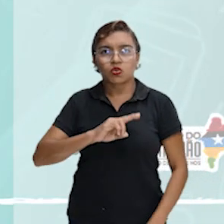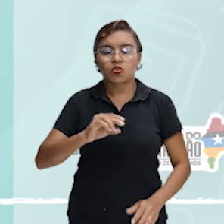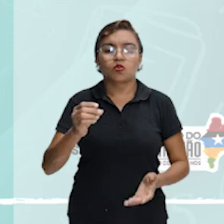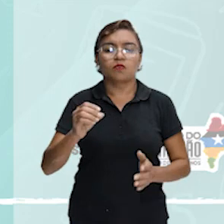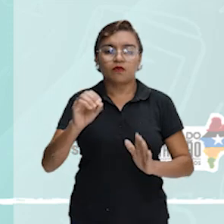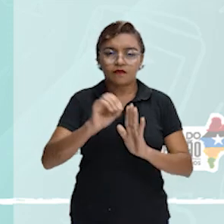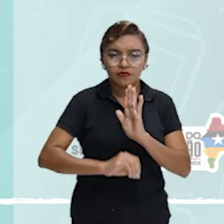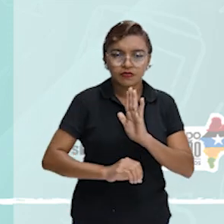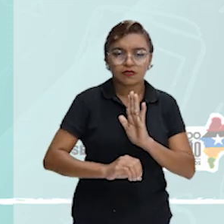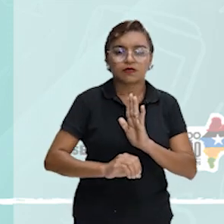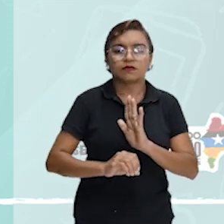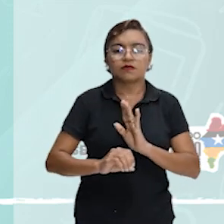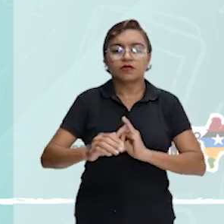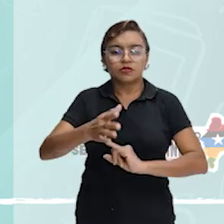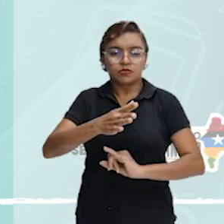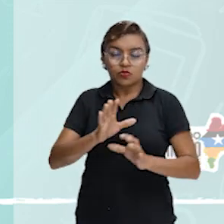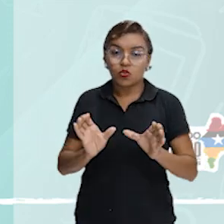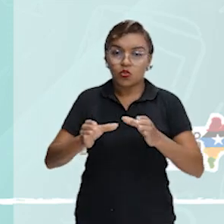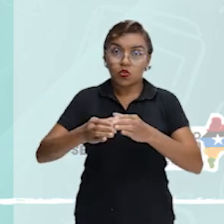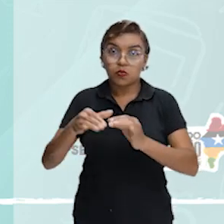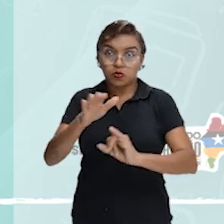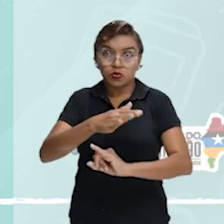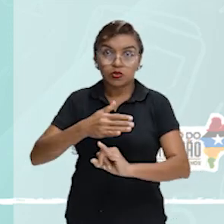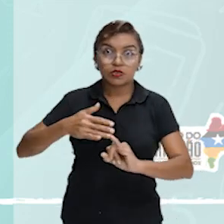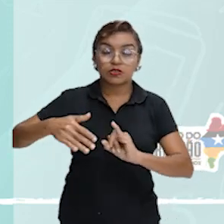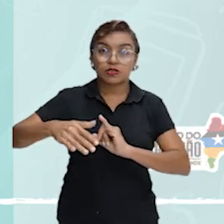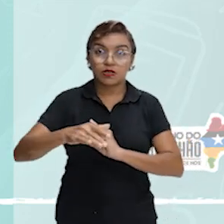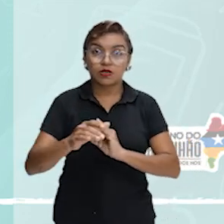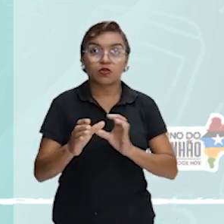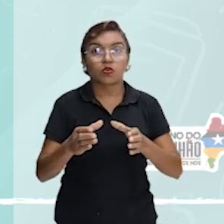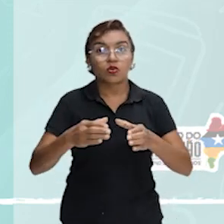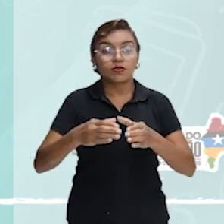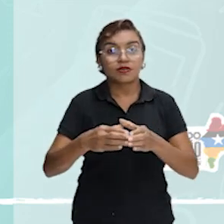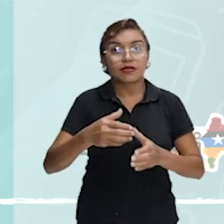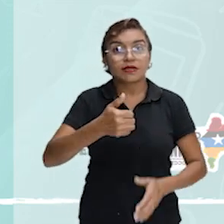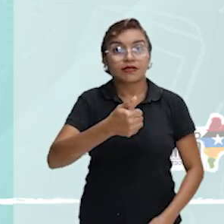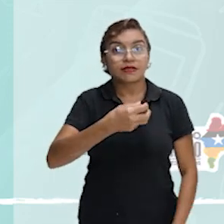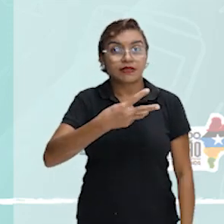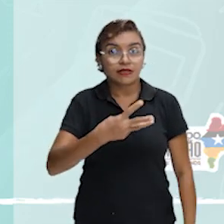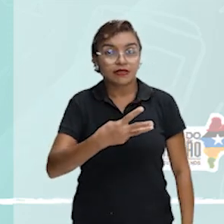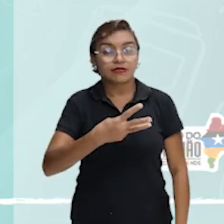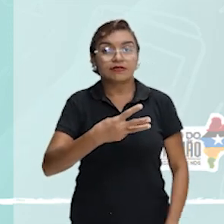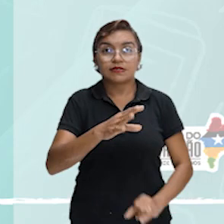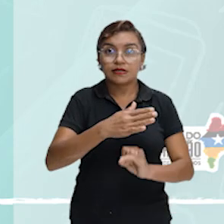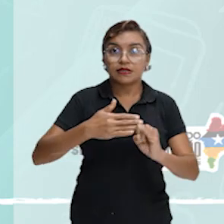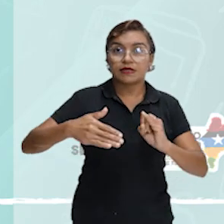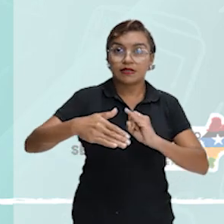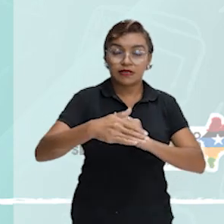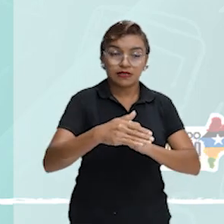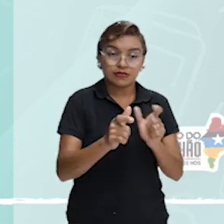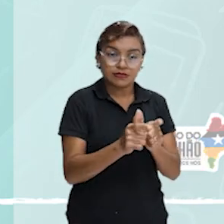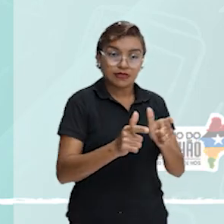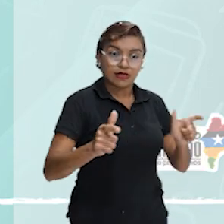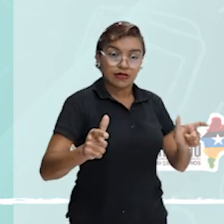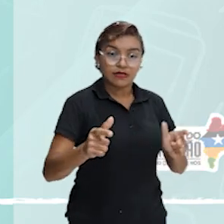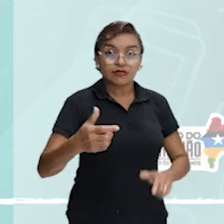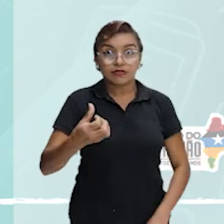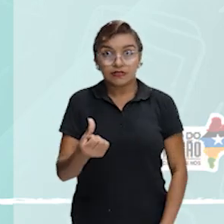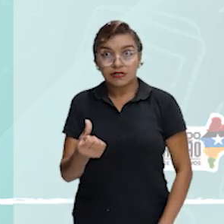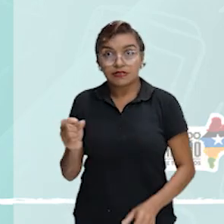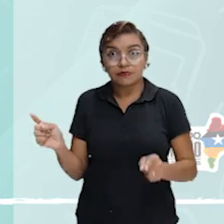arquipélago de Colón, ou Colón, são um conjunto de três ilhas grandes e seis pequenas. e